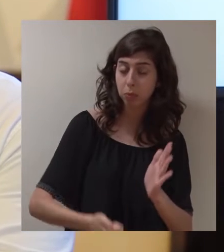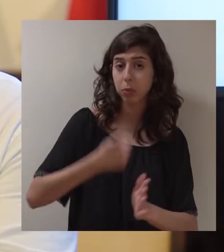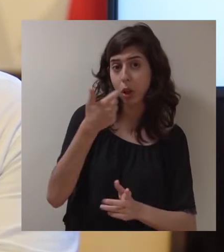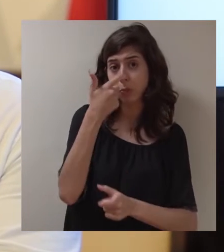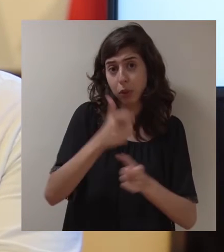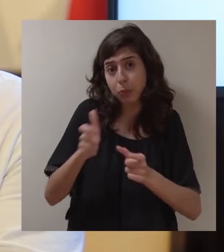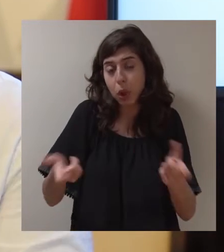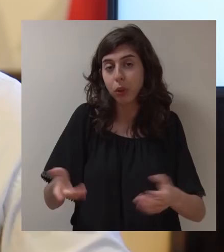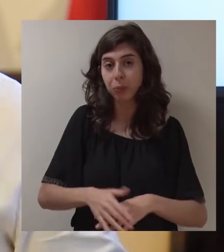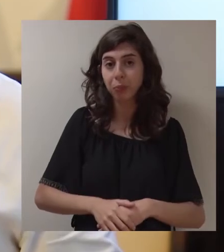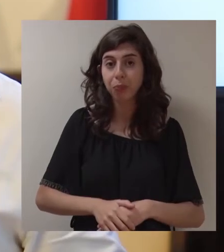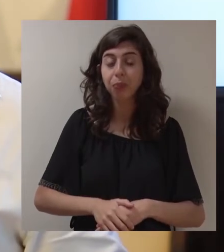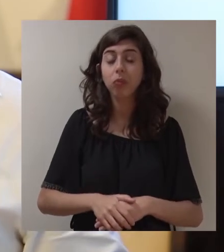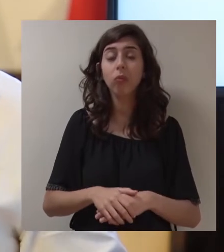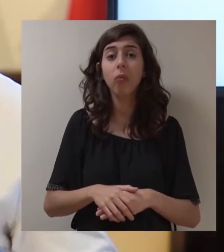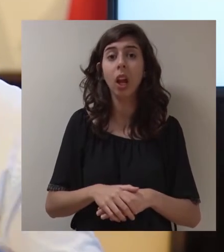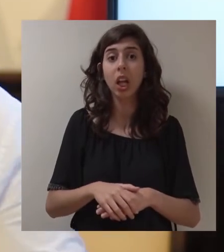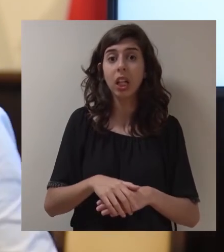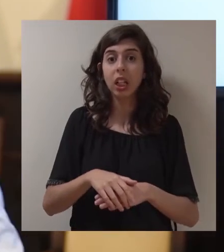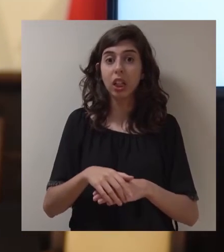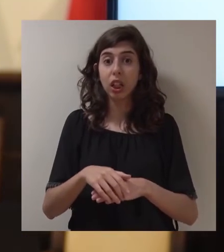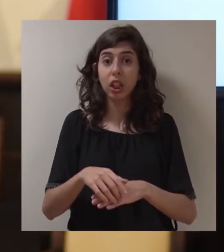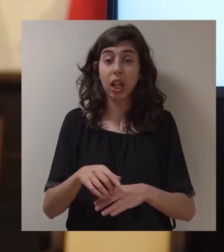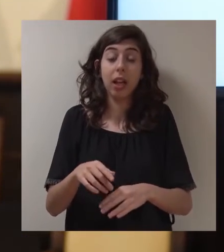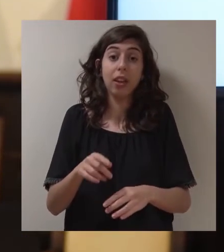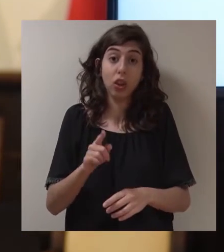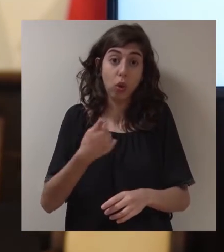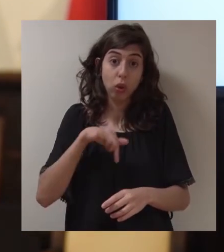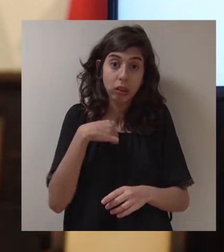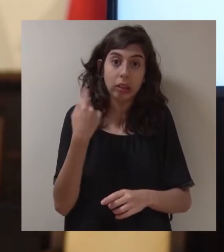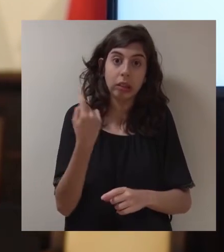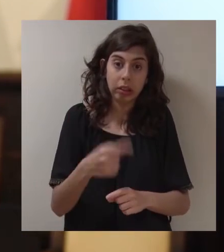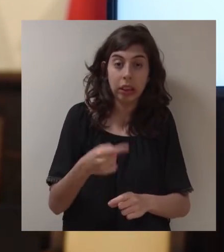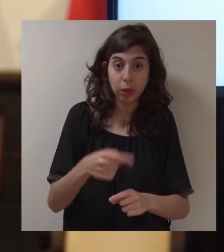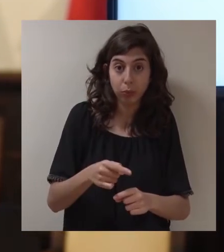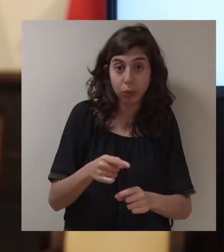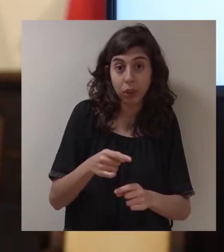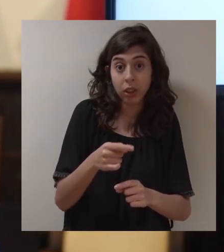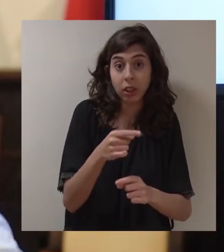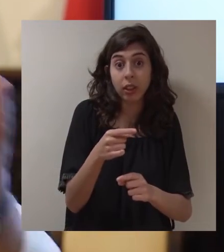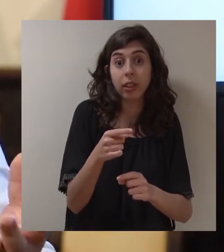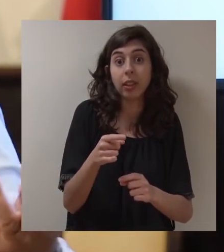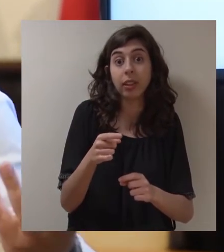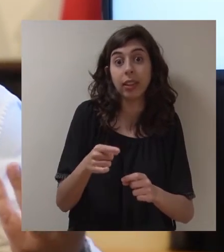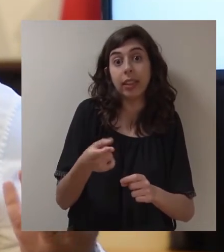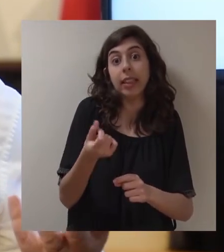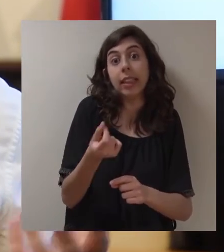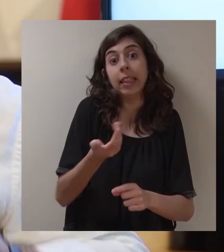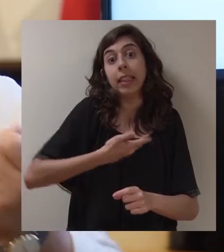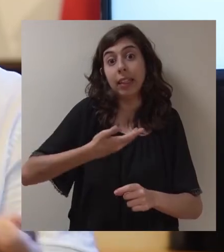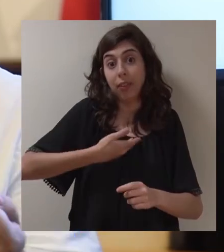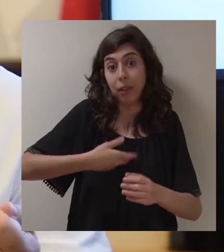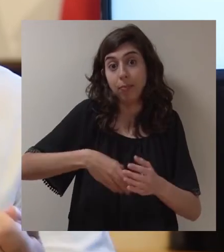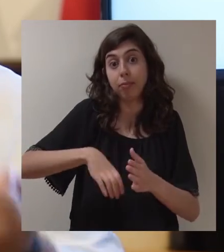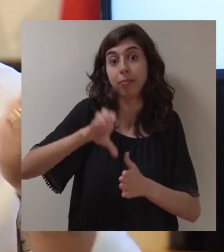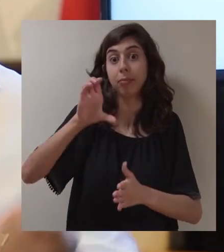mais razoáveis para as pessoas. Não é inevitável que para termos mais investimento tenhamos que